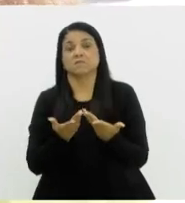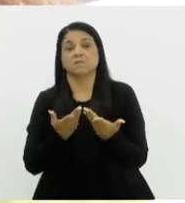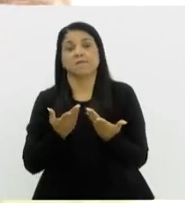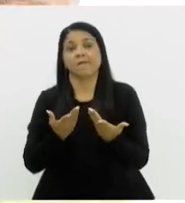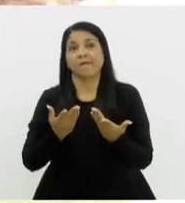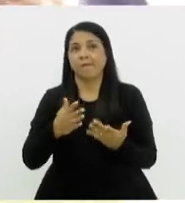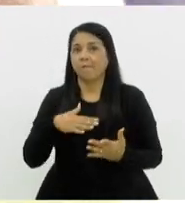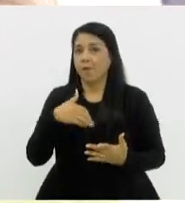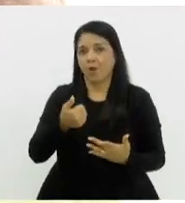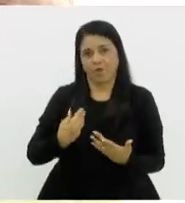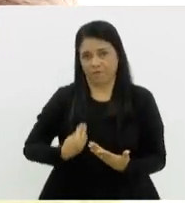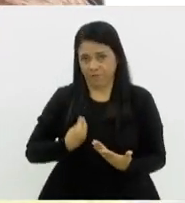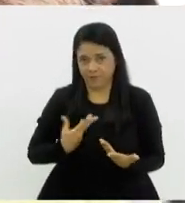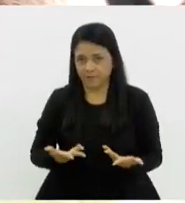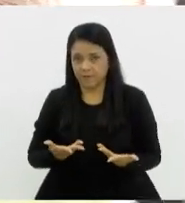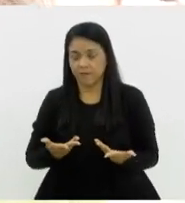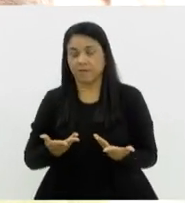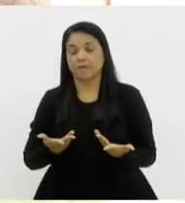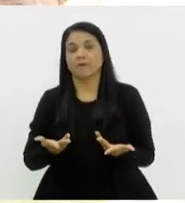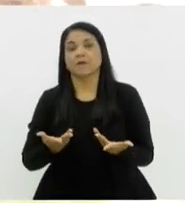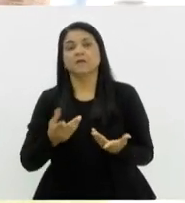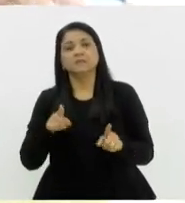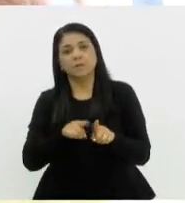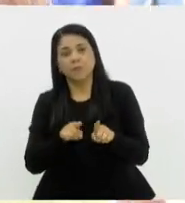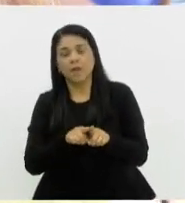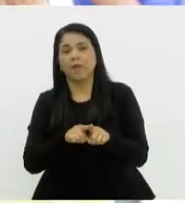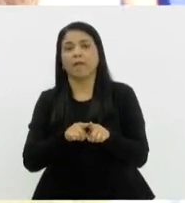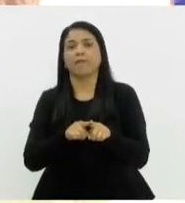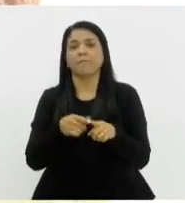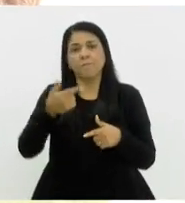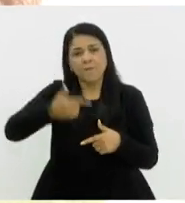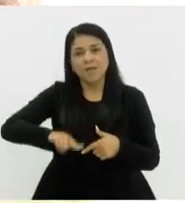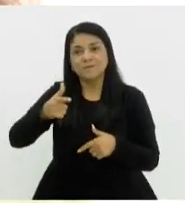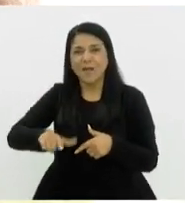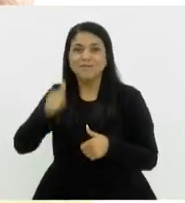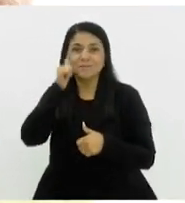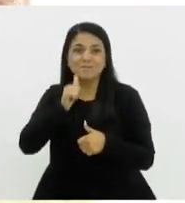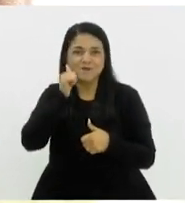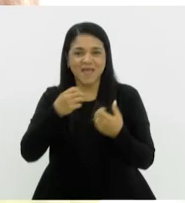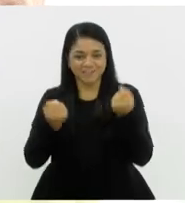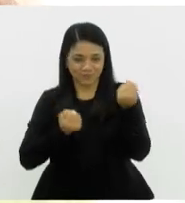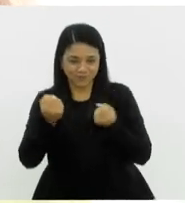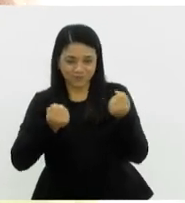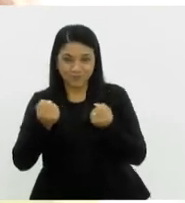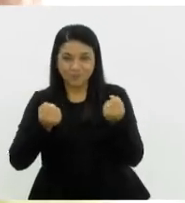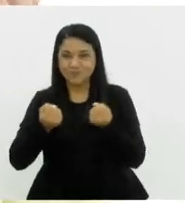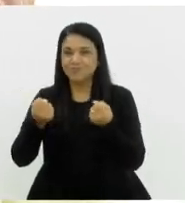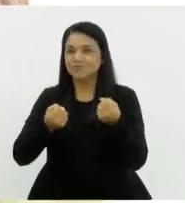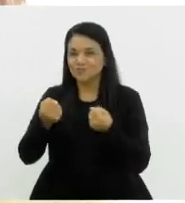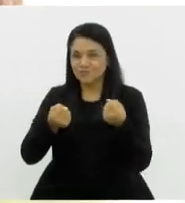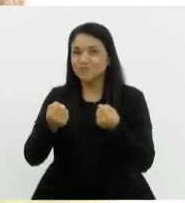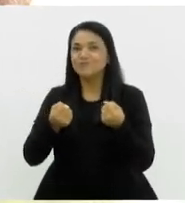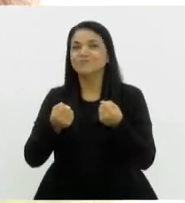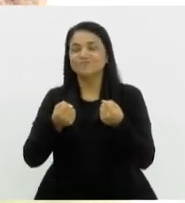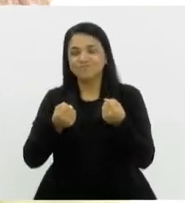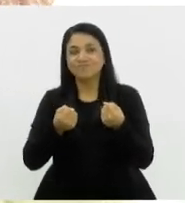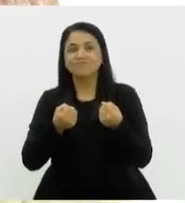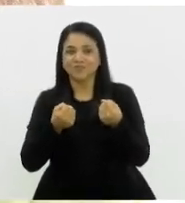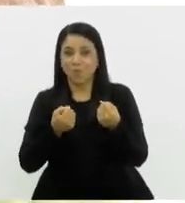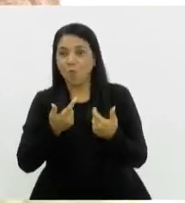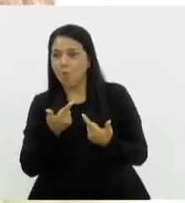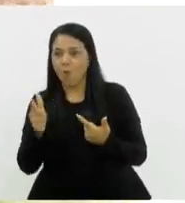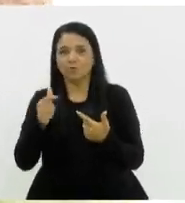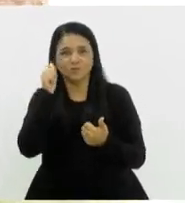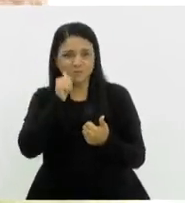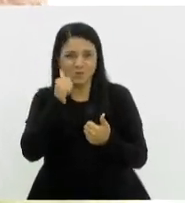ajuda muito na questão de ter mais mulheres na direção, de ter mais mulheres dirigindo para mulheres, que